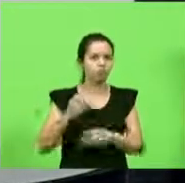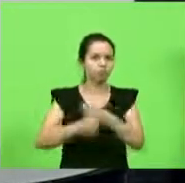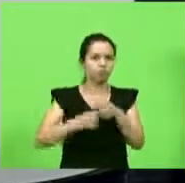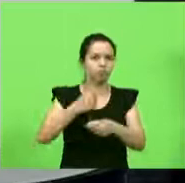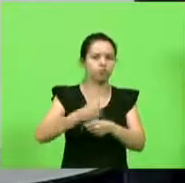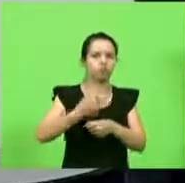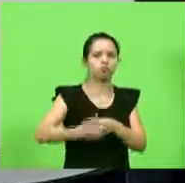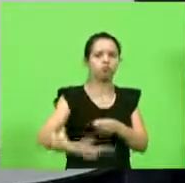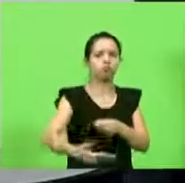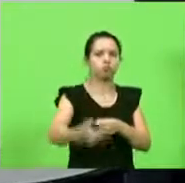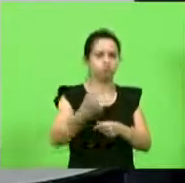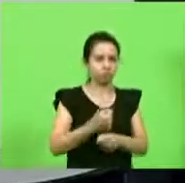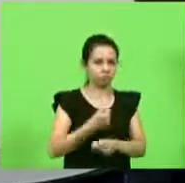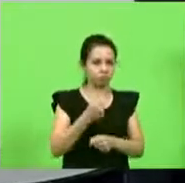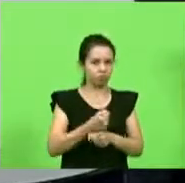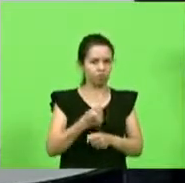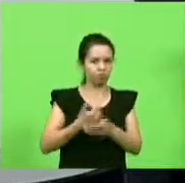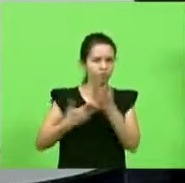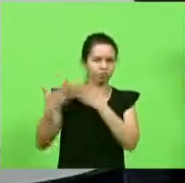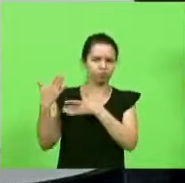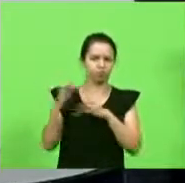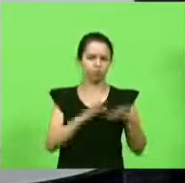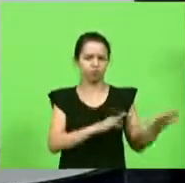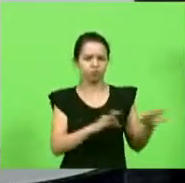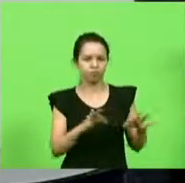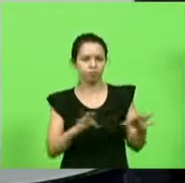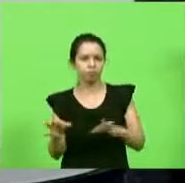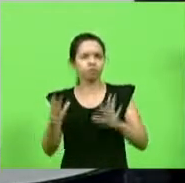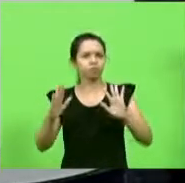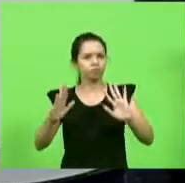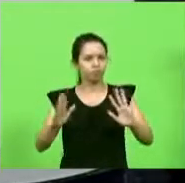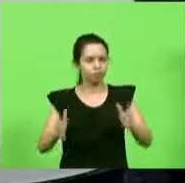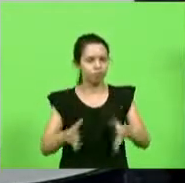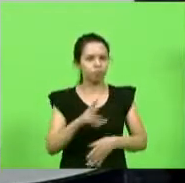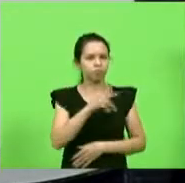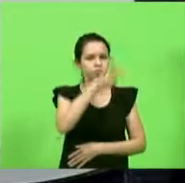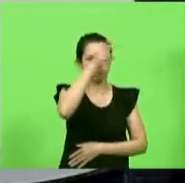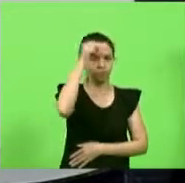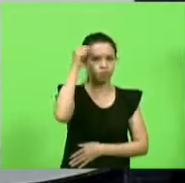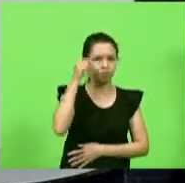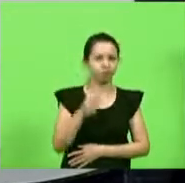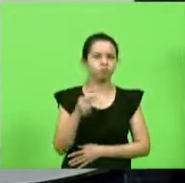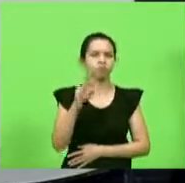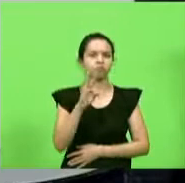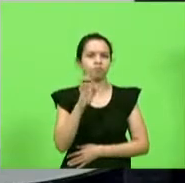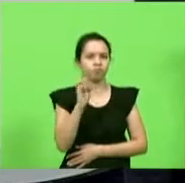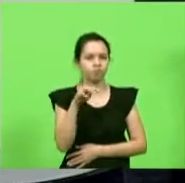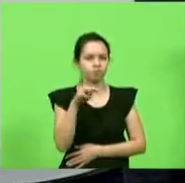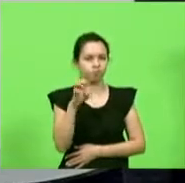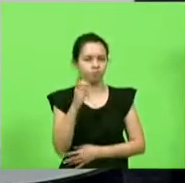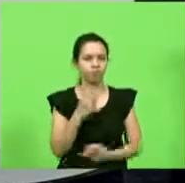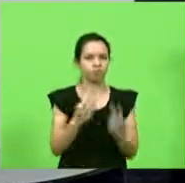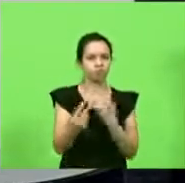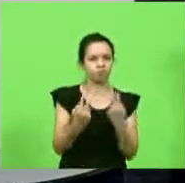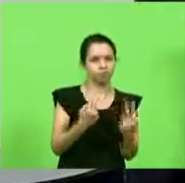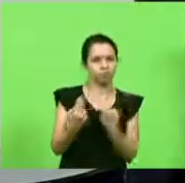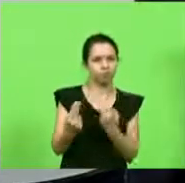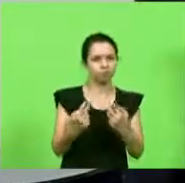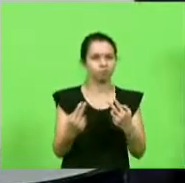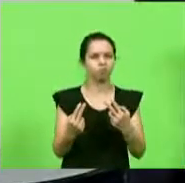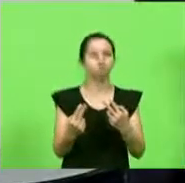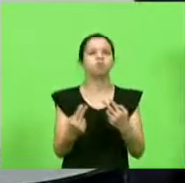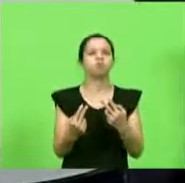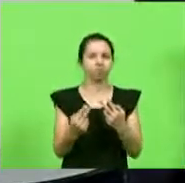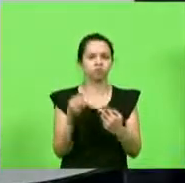obras planejadas há bastante tempo o prefeito Tomé está fazendo a duplicação da estrada Blumenau o acesso